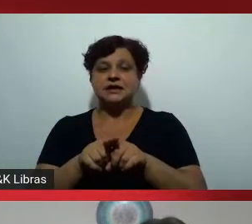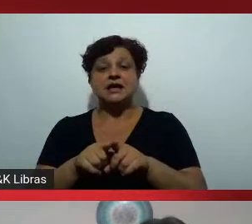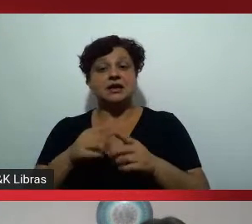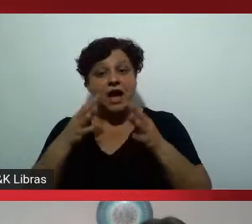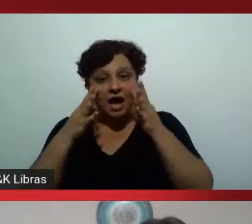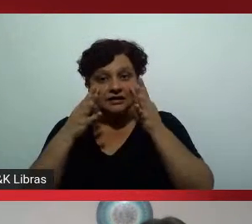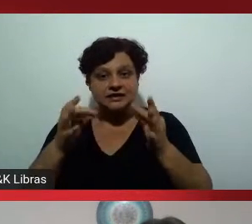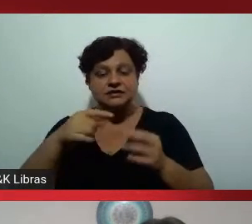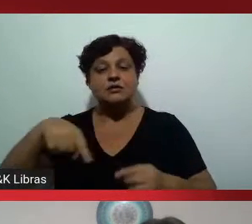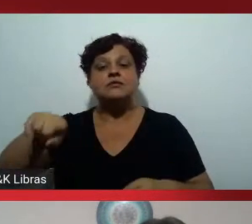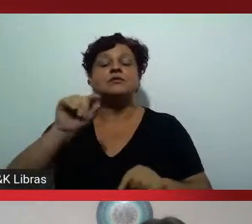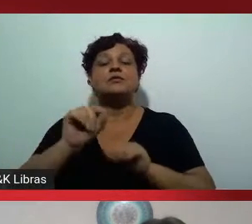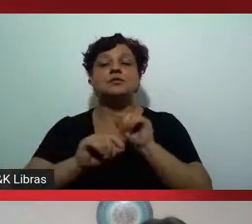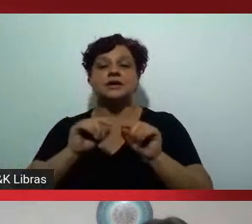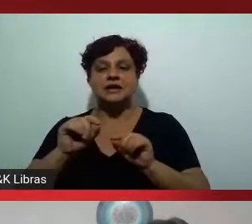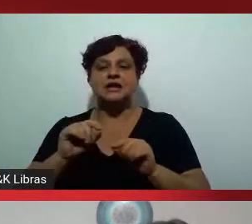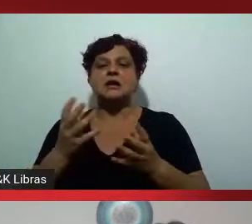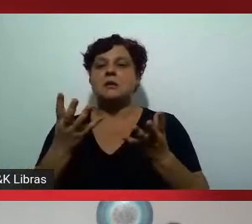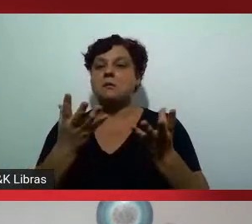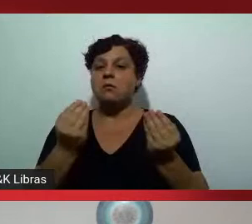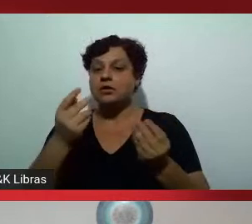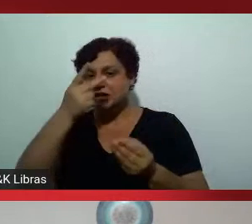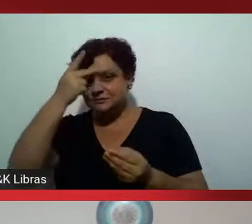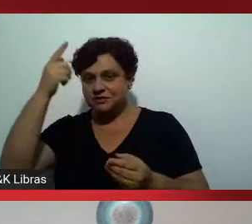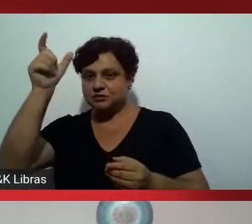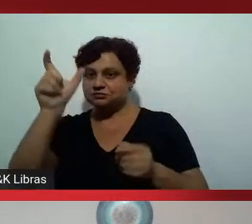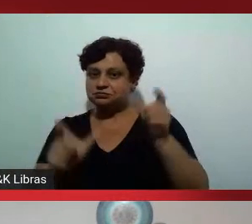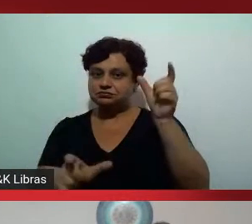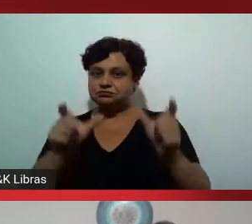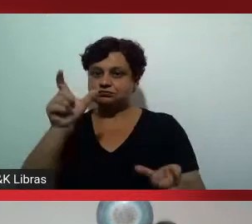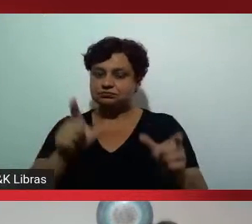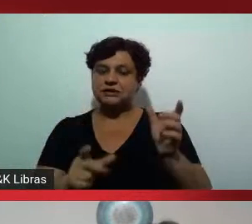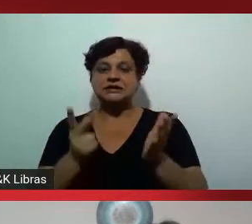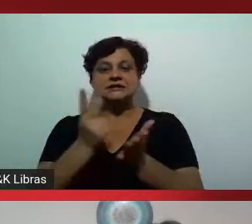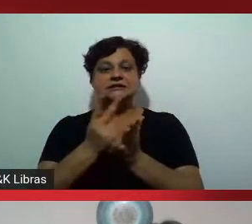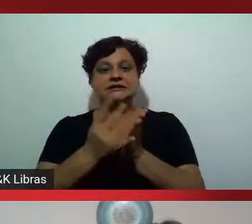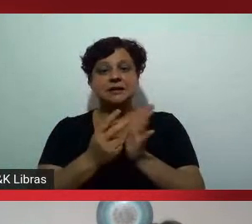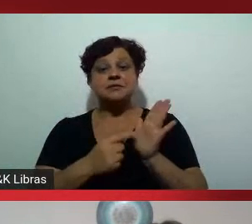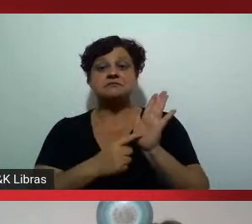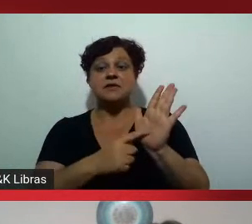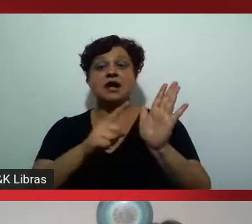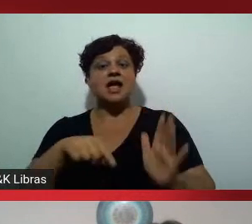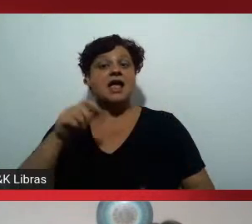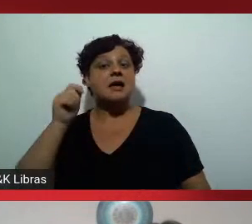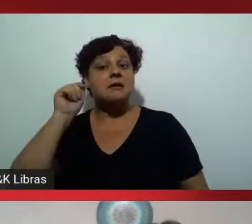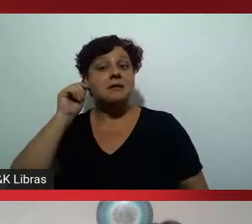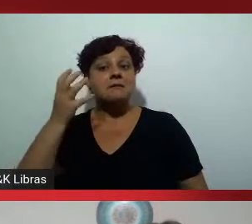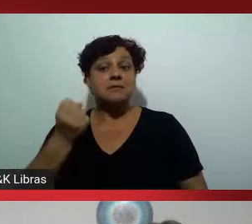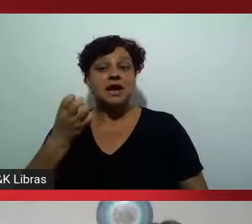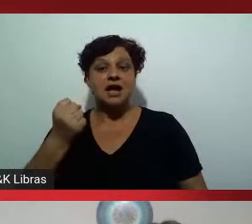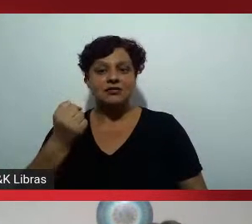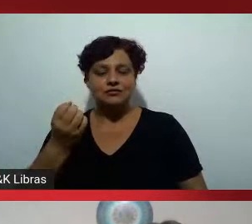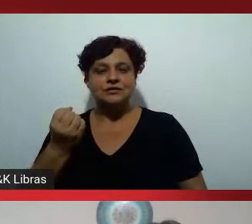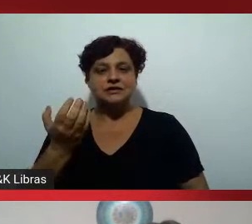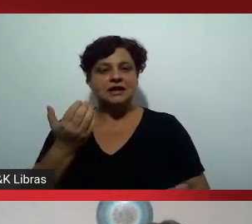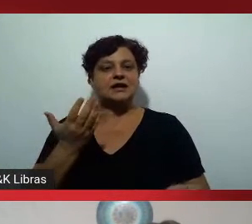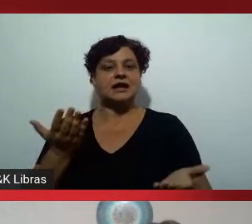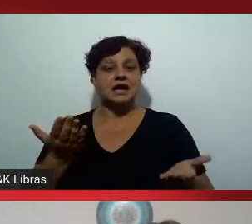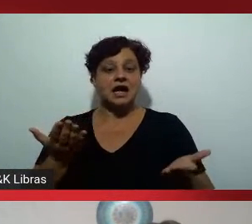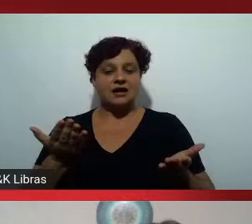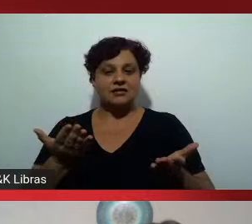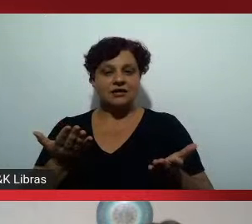para o fato de que muitas candidatas e candidatos que sempre apareceram como brancos é candidato agora a a